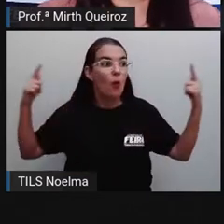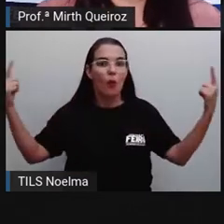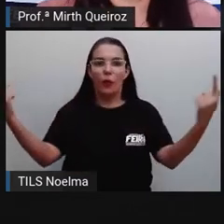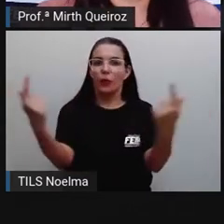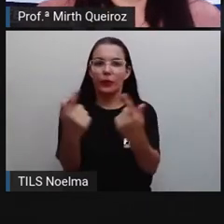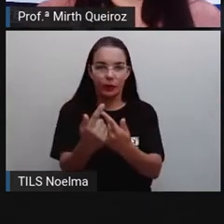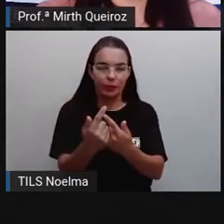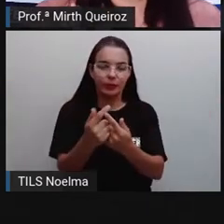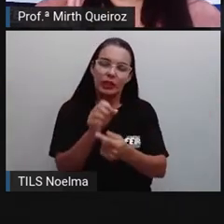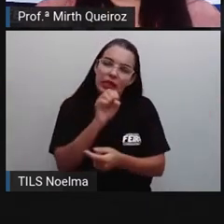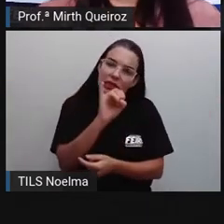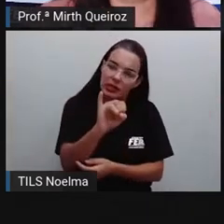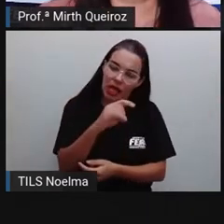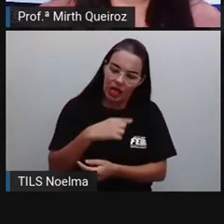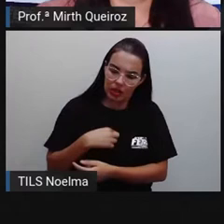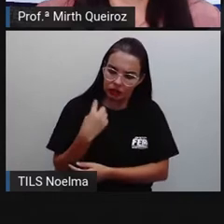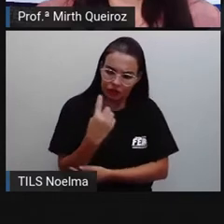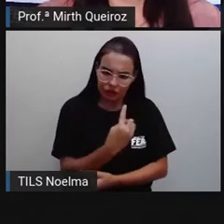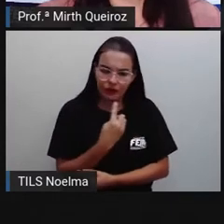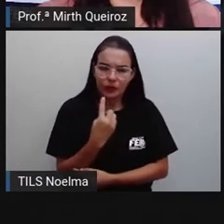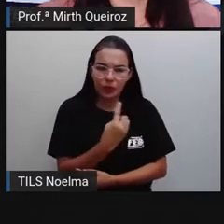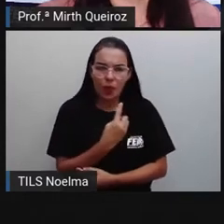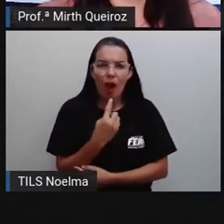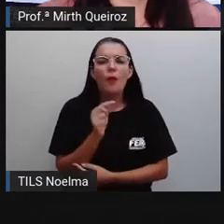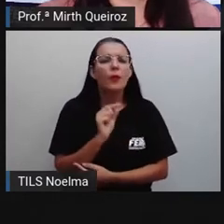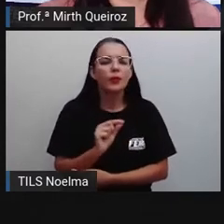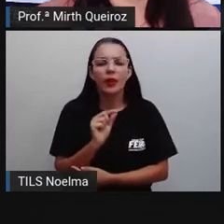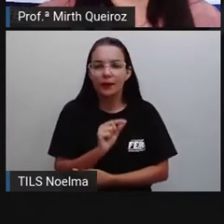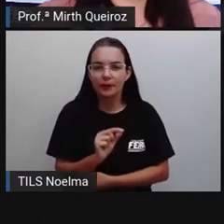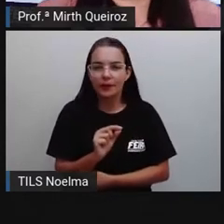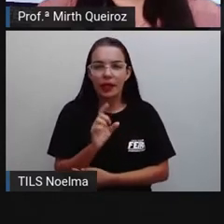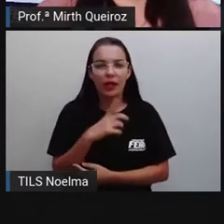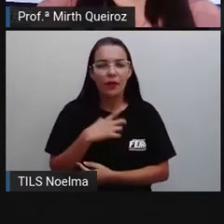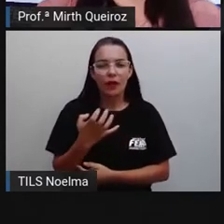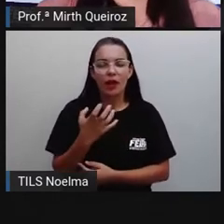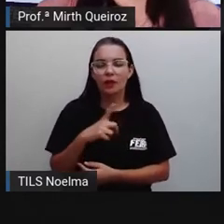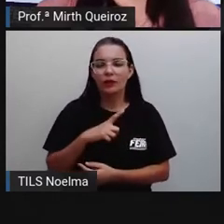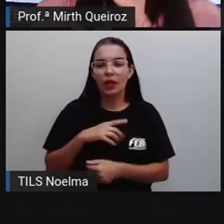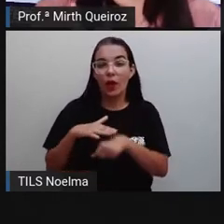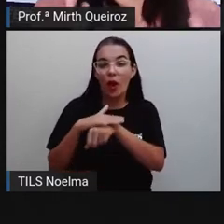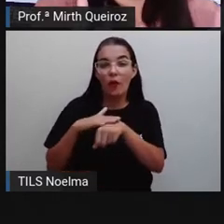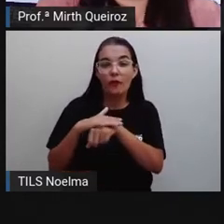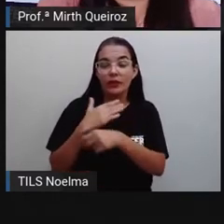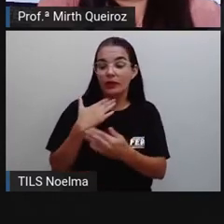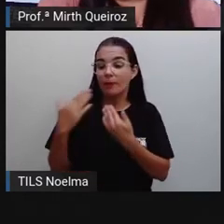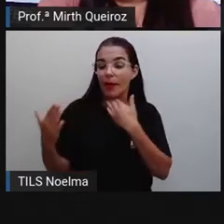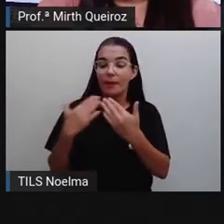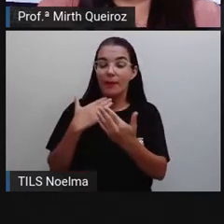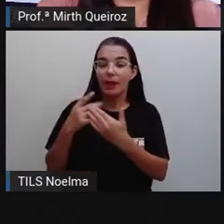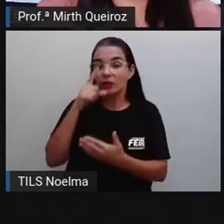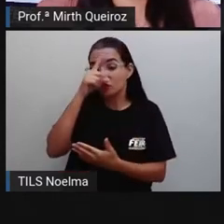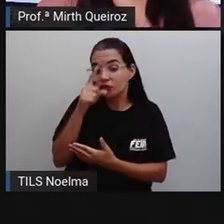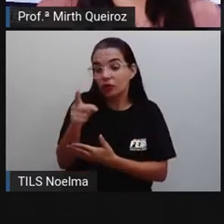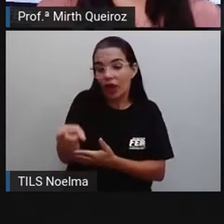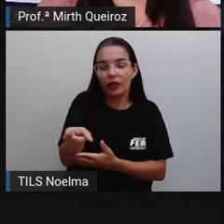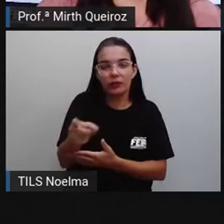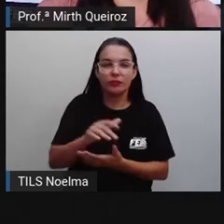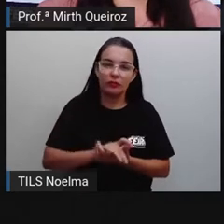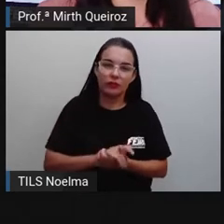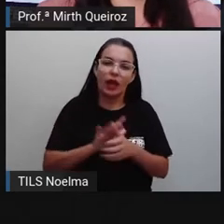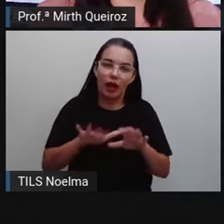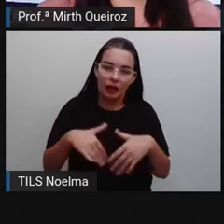diálogo direto com uma pessoa, né? Eu quero me comunicar diretamente com aquela pessoa.